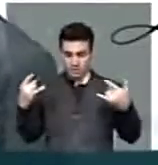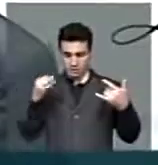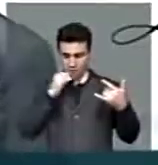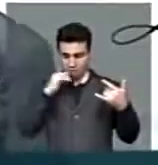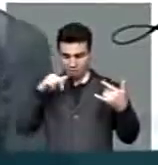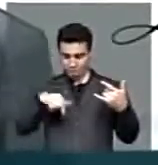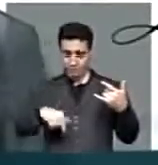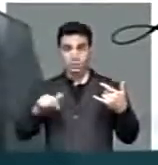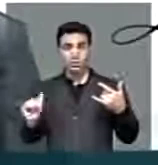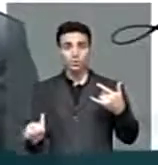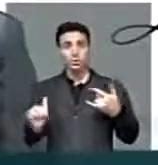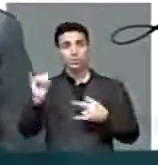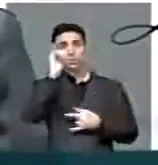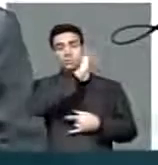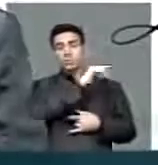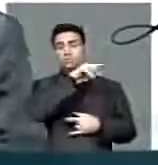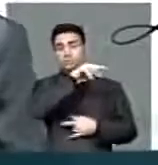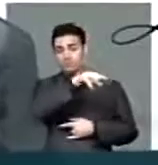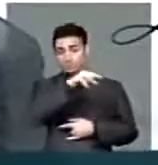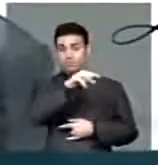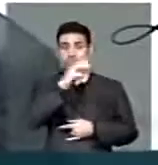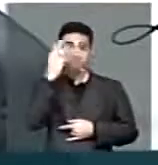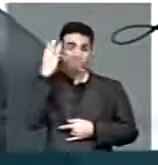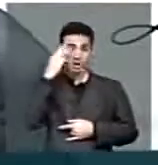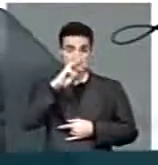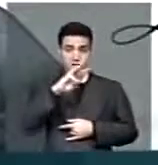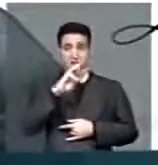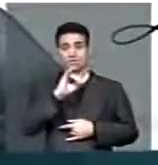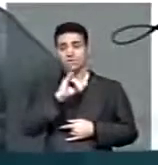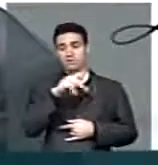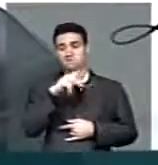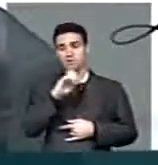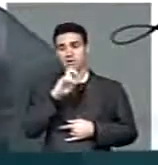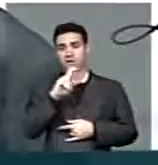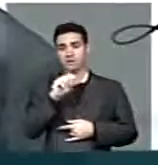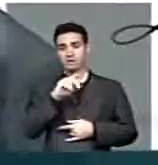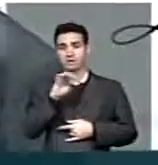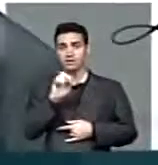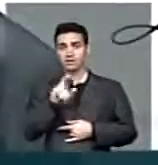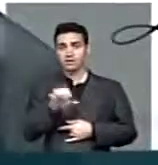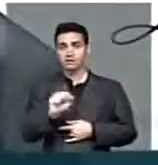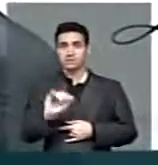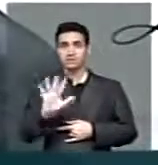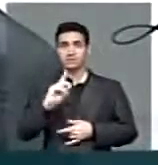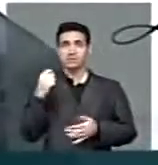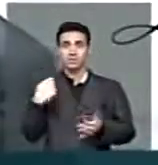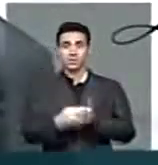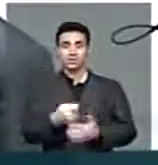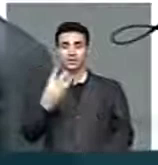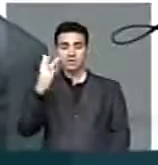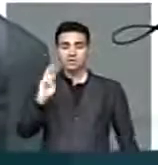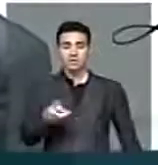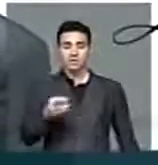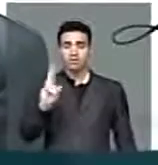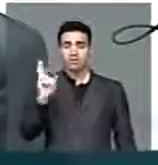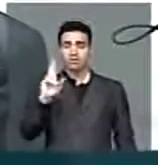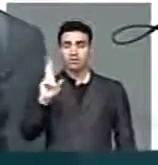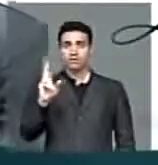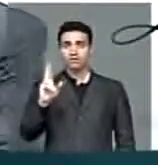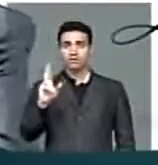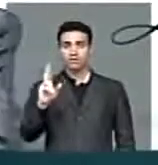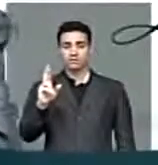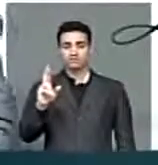estado do Maranhão, Imperatriz, custa 3 mil reais 3 mil reais,